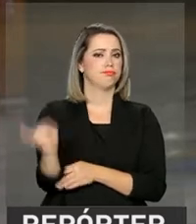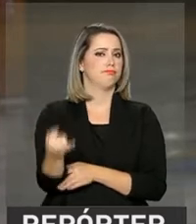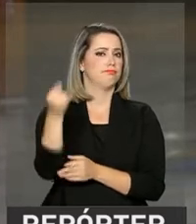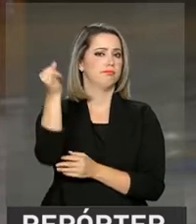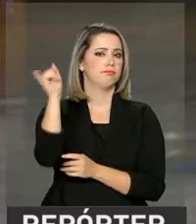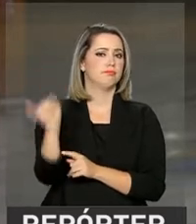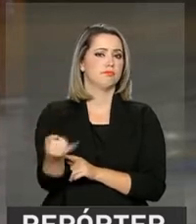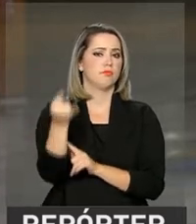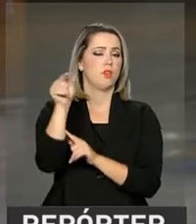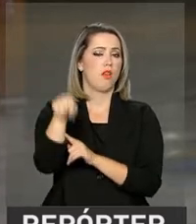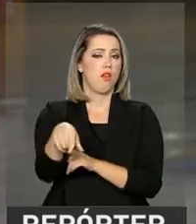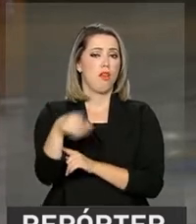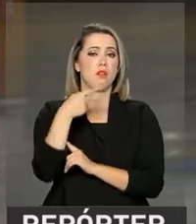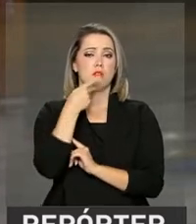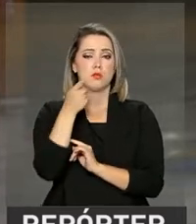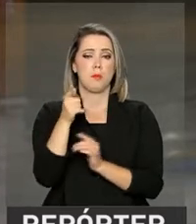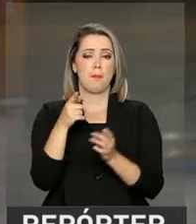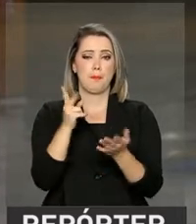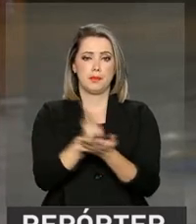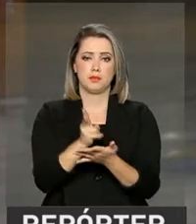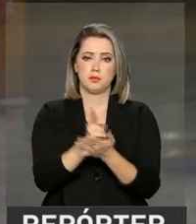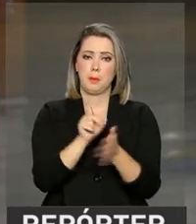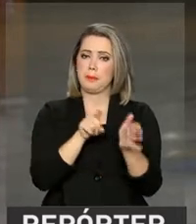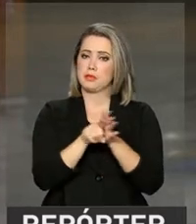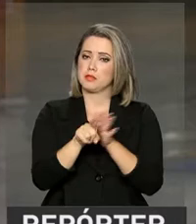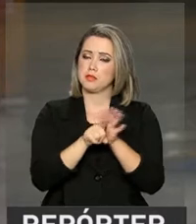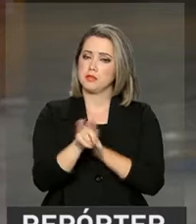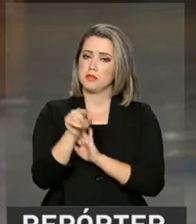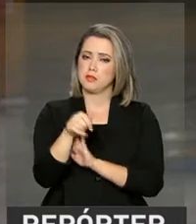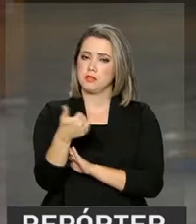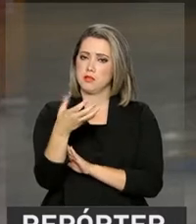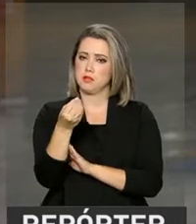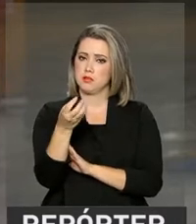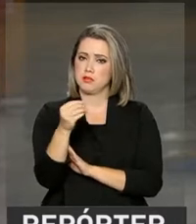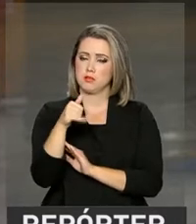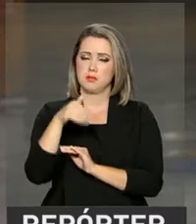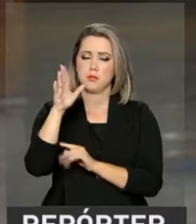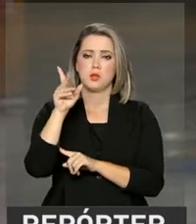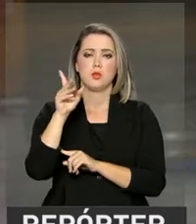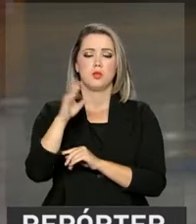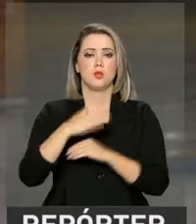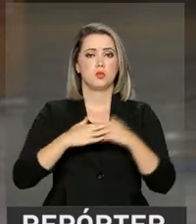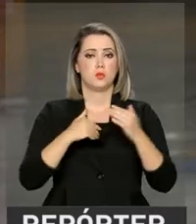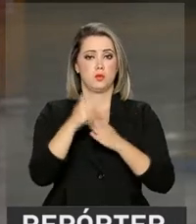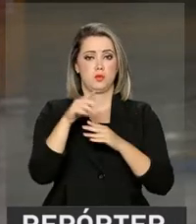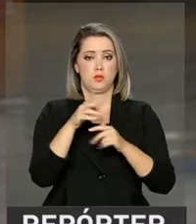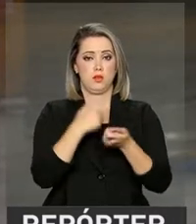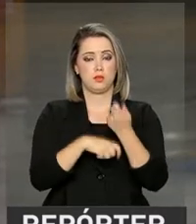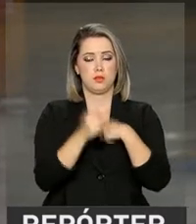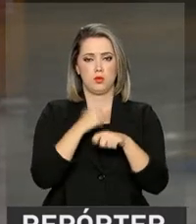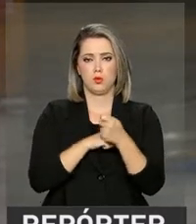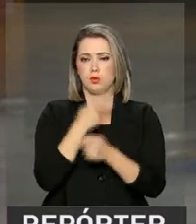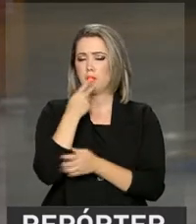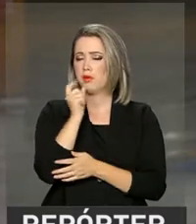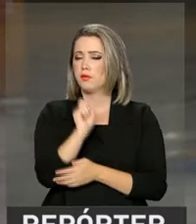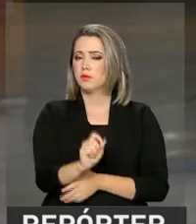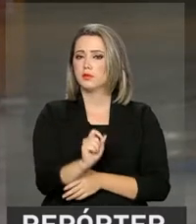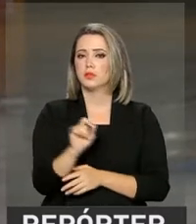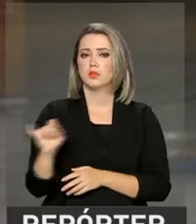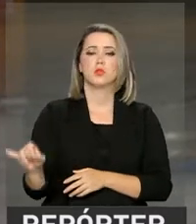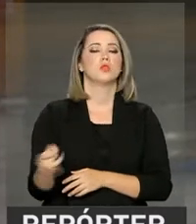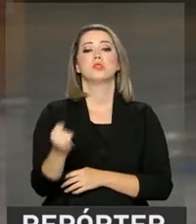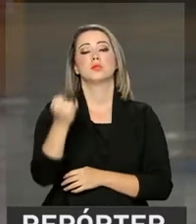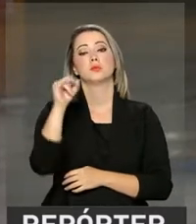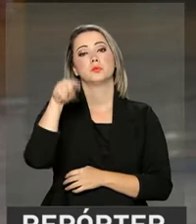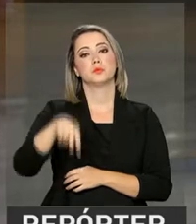Boletim Focus, divulgada nesta segunda-feira, estes 100 maiores analistas prevêem que a taxa de juros no fim